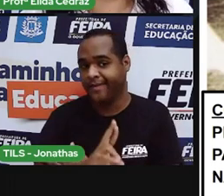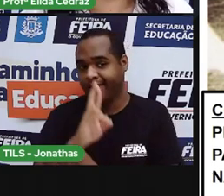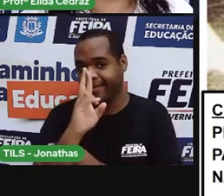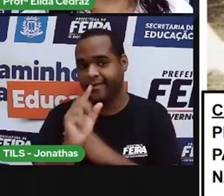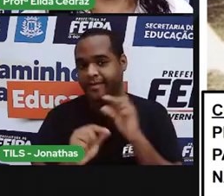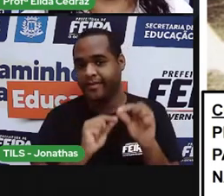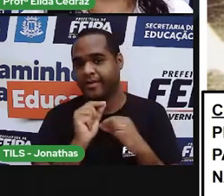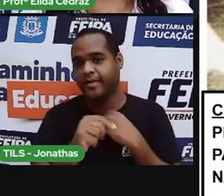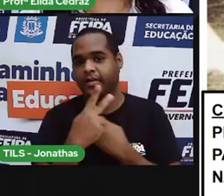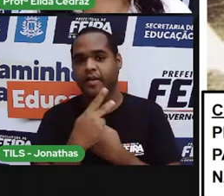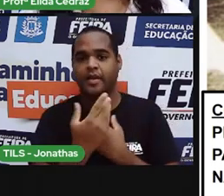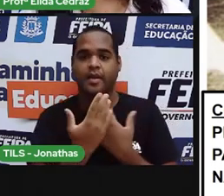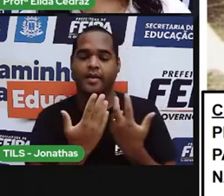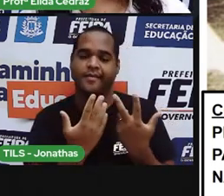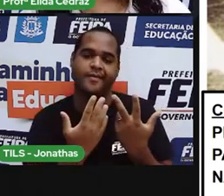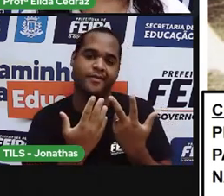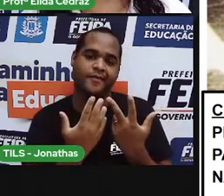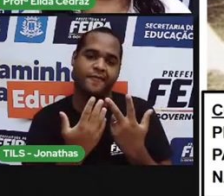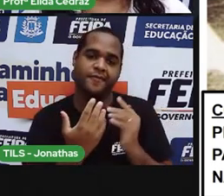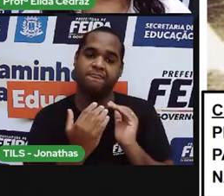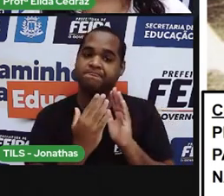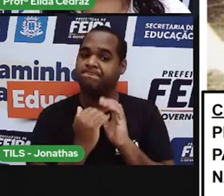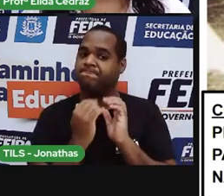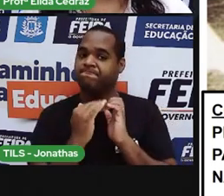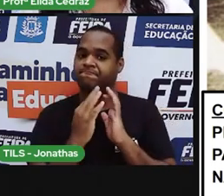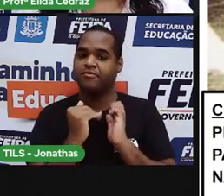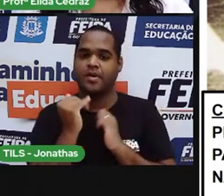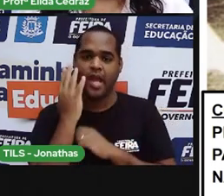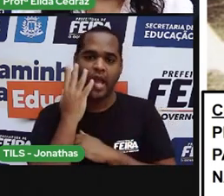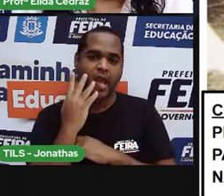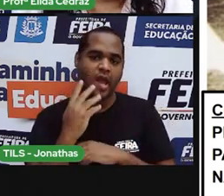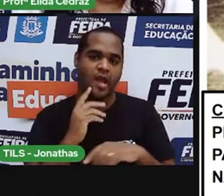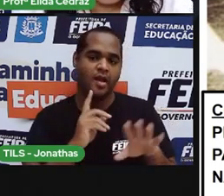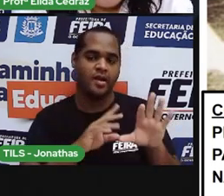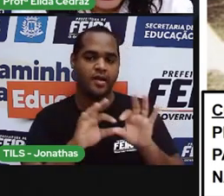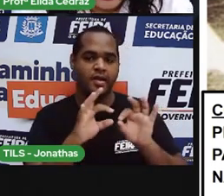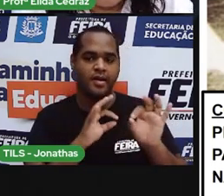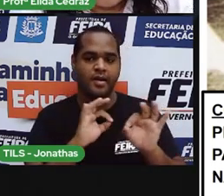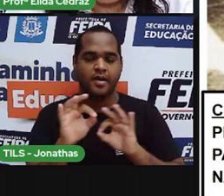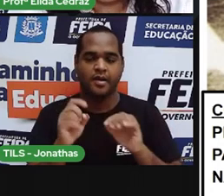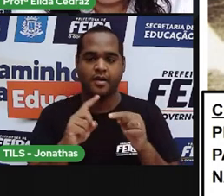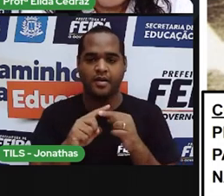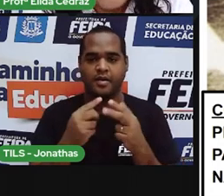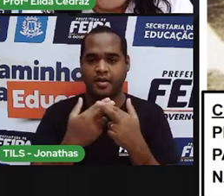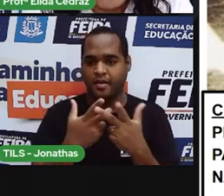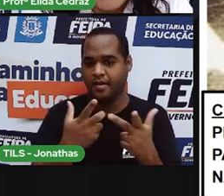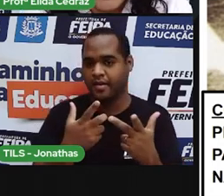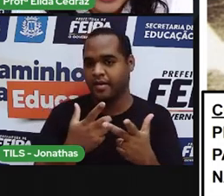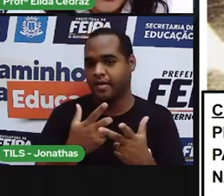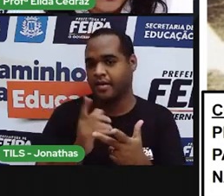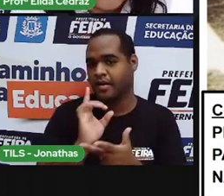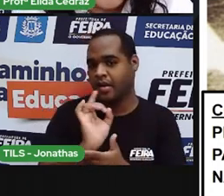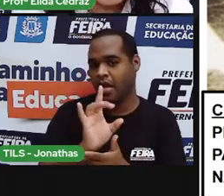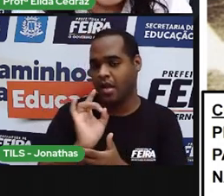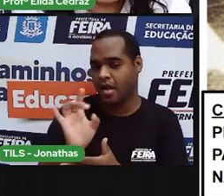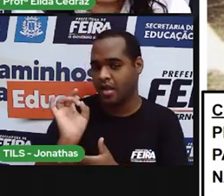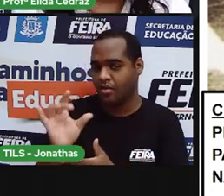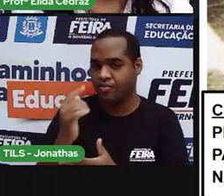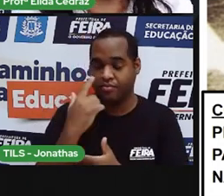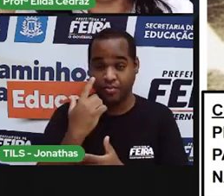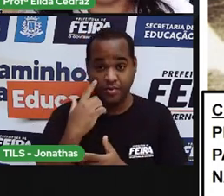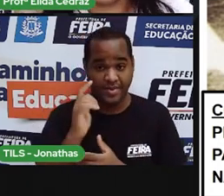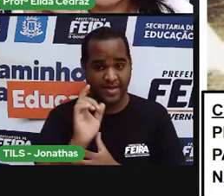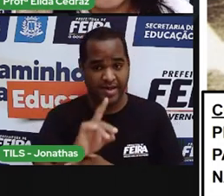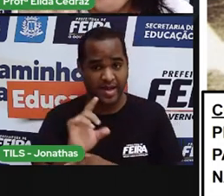empregava uma pessoa, que geralmente eram crianças, para rearranjar ou rearrumar, colocar de